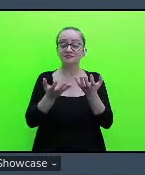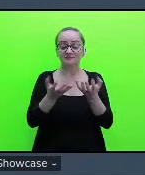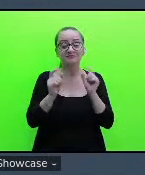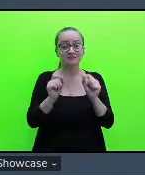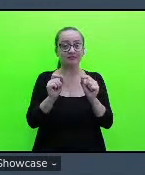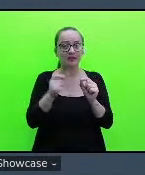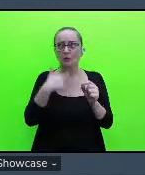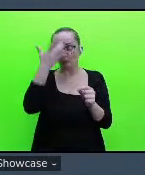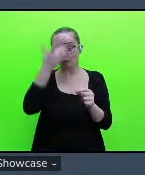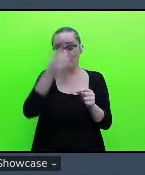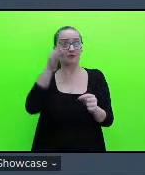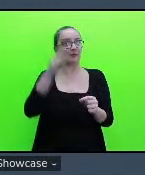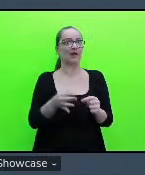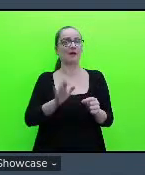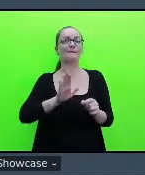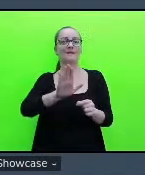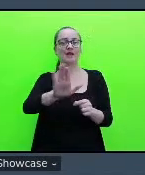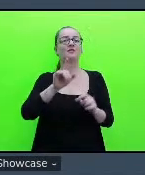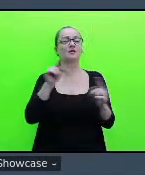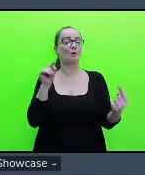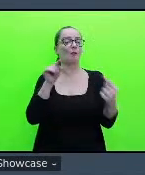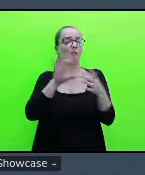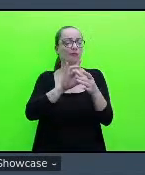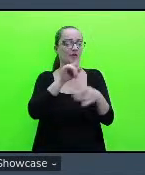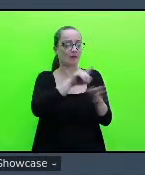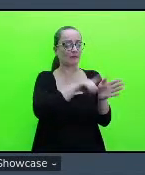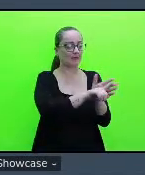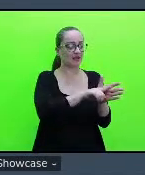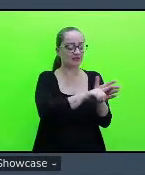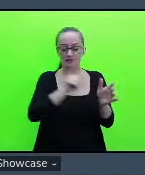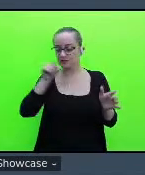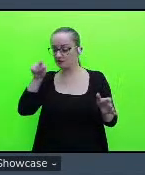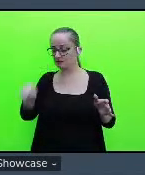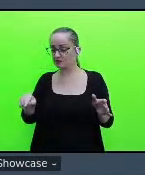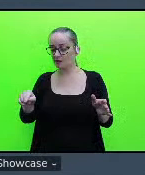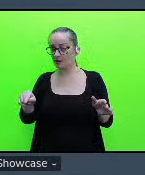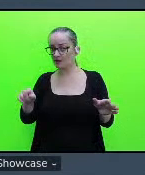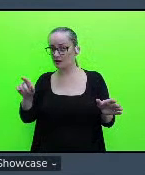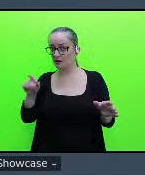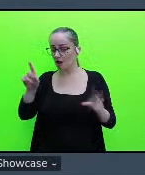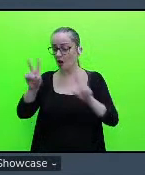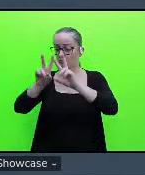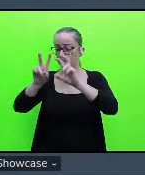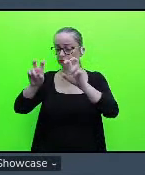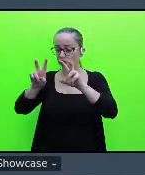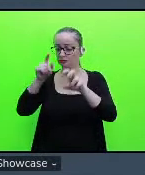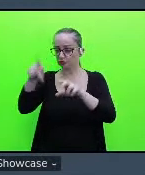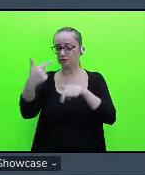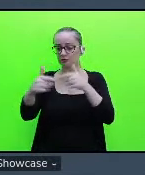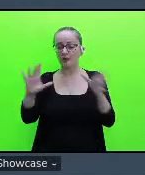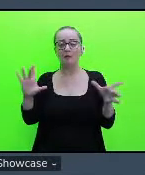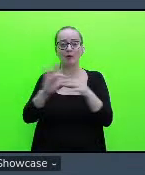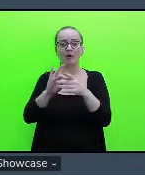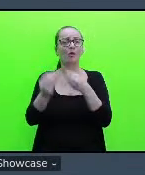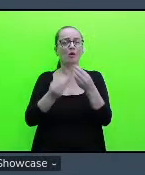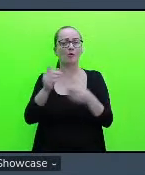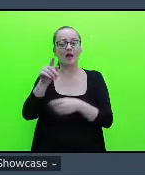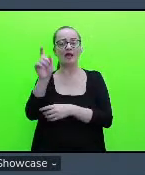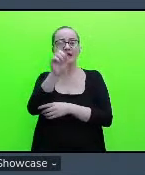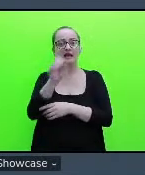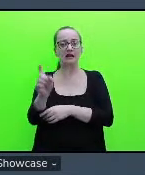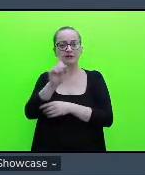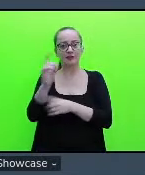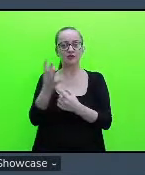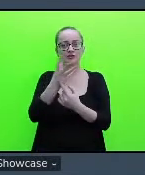entendido bem como, então, você ligou a sua pesquisa ao título do seu trabalho, que é Grafite, Arte